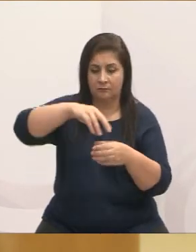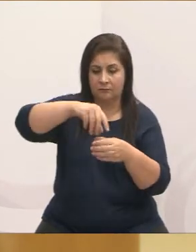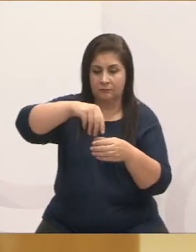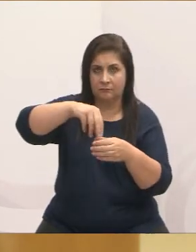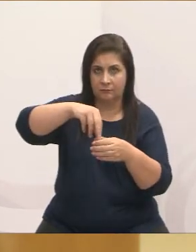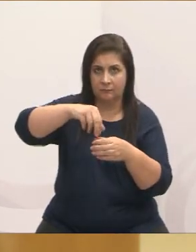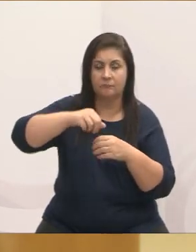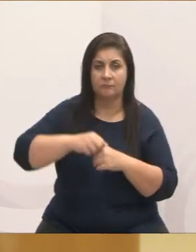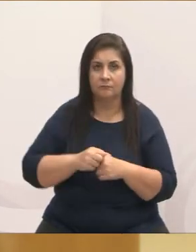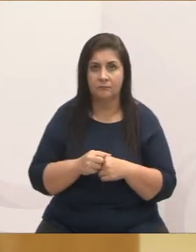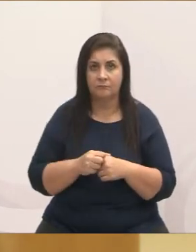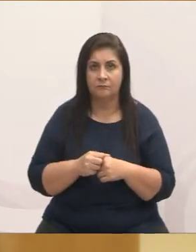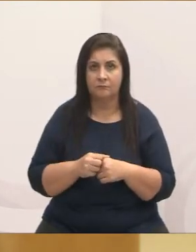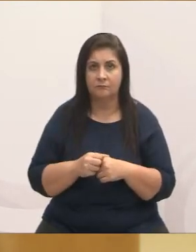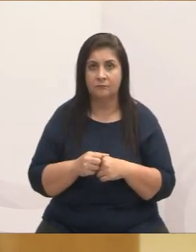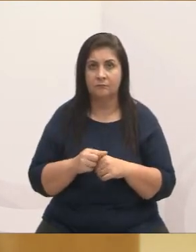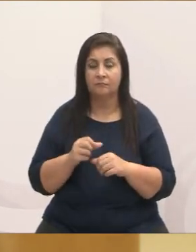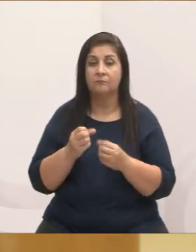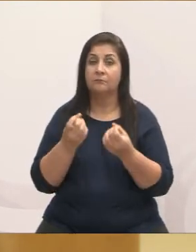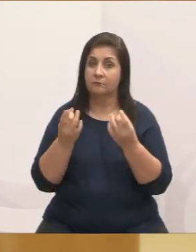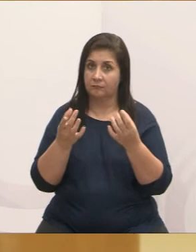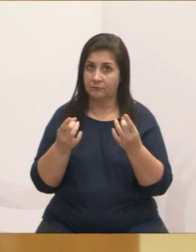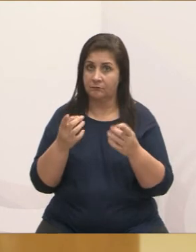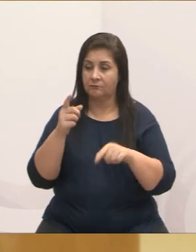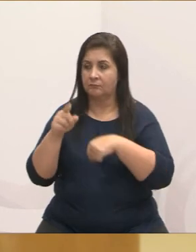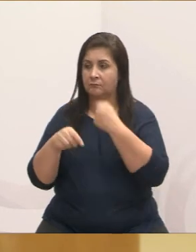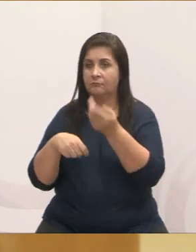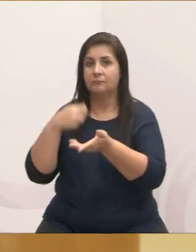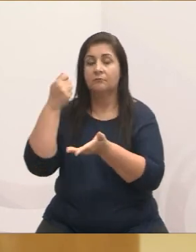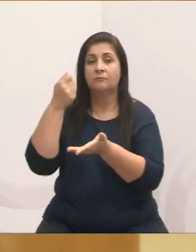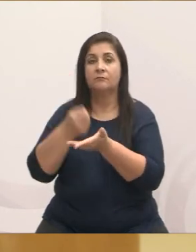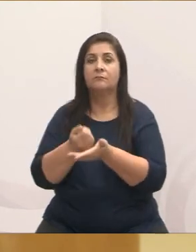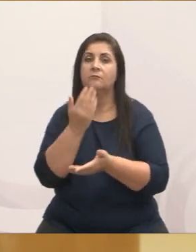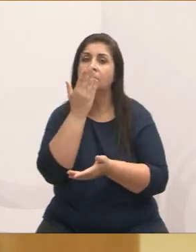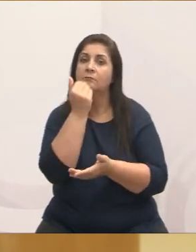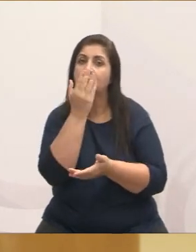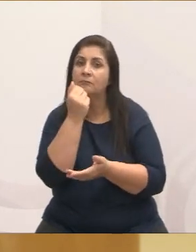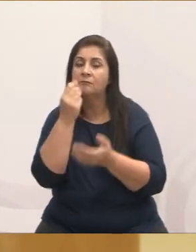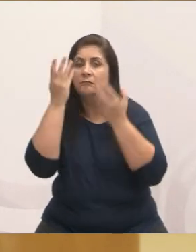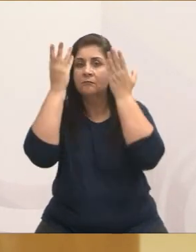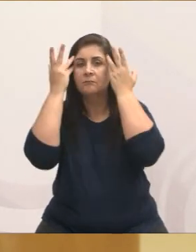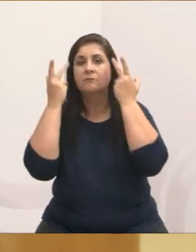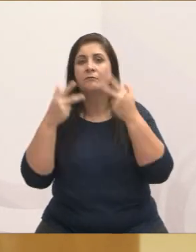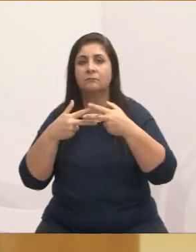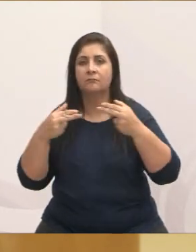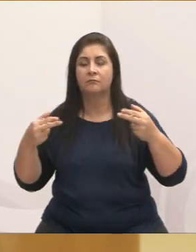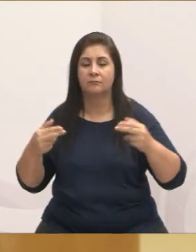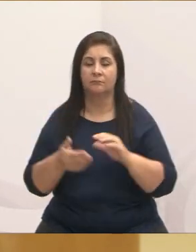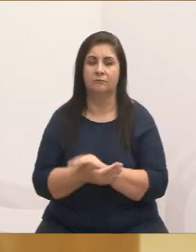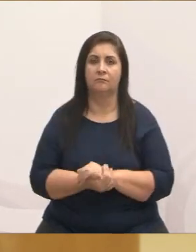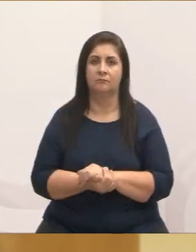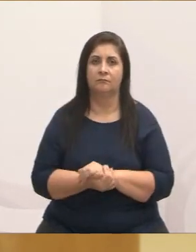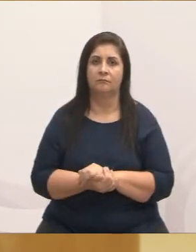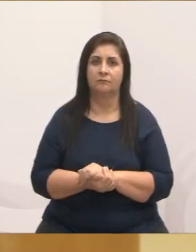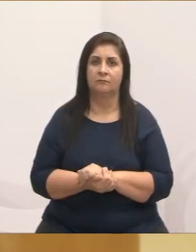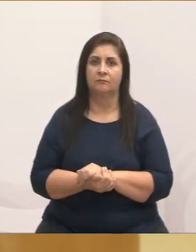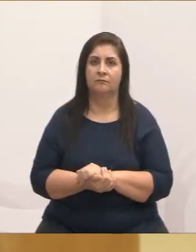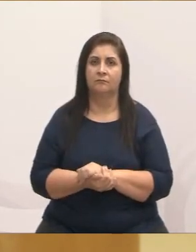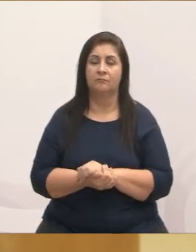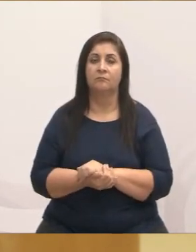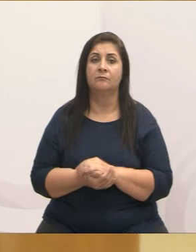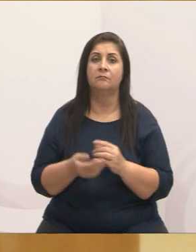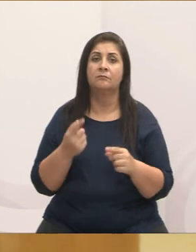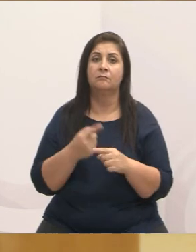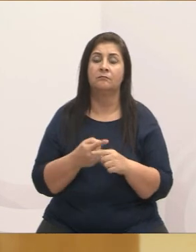revertidas em ração para os protetores de baixa renda e para os tutores de baixa renda. Porque